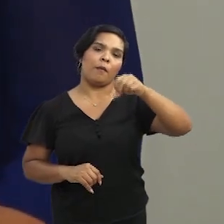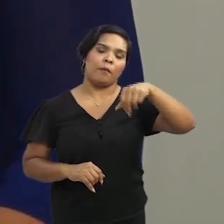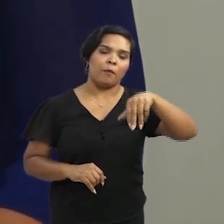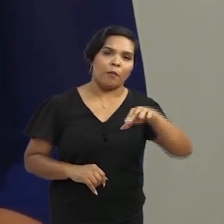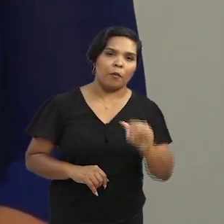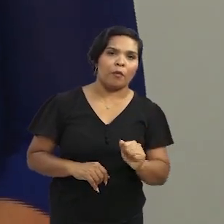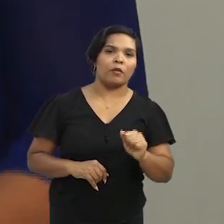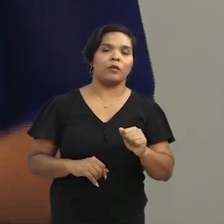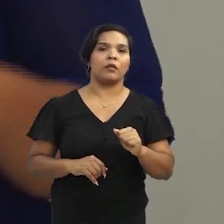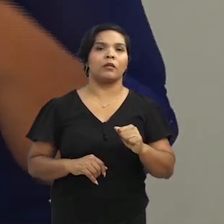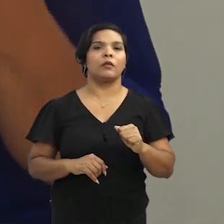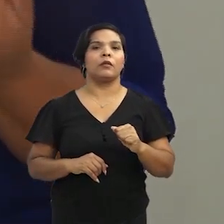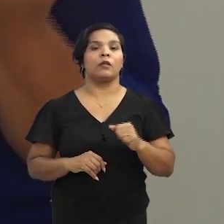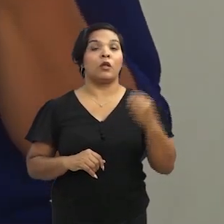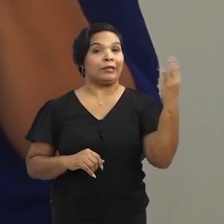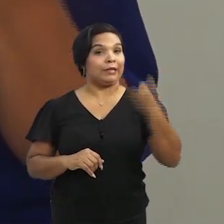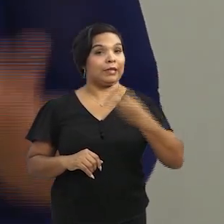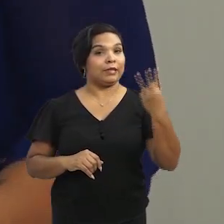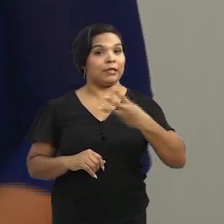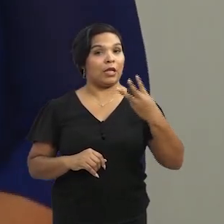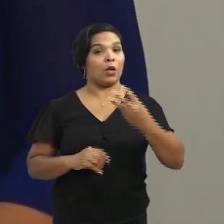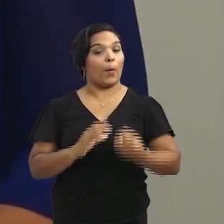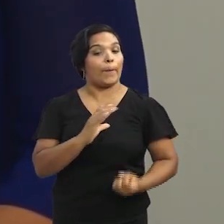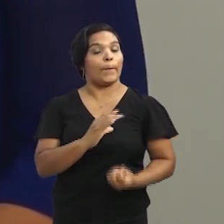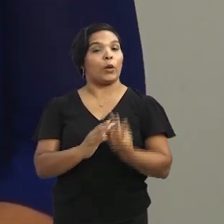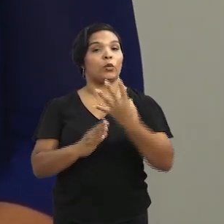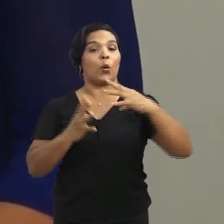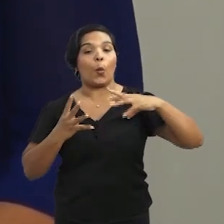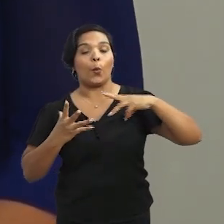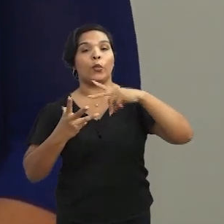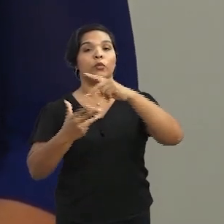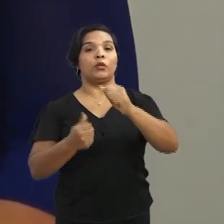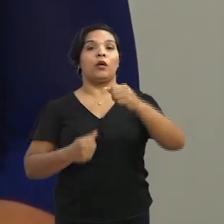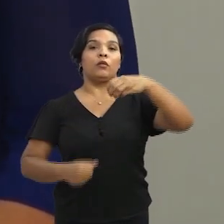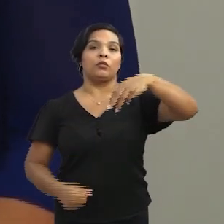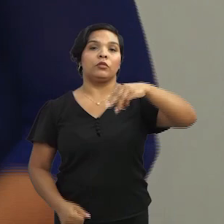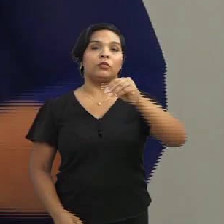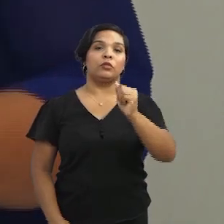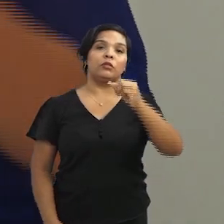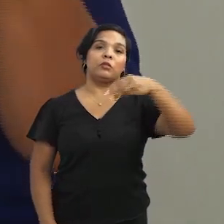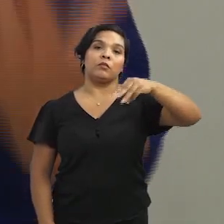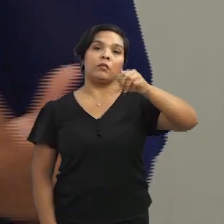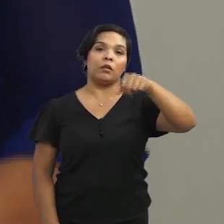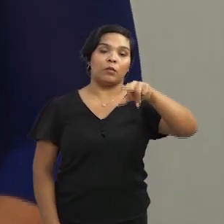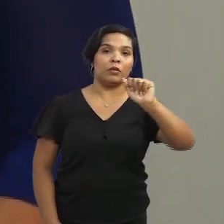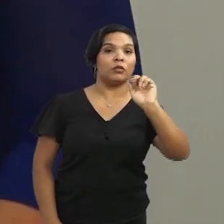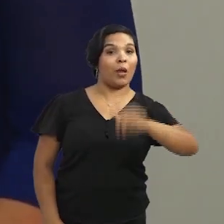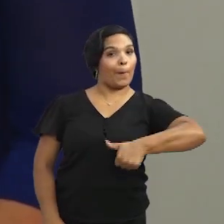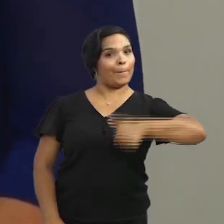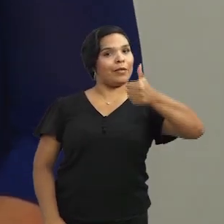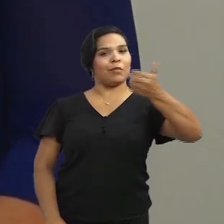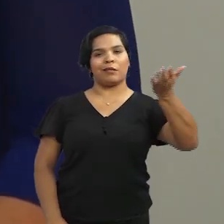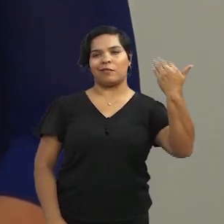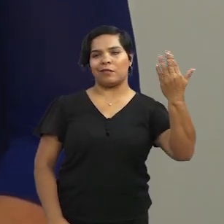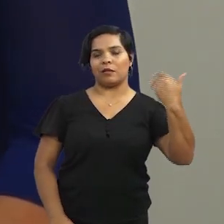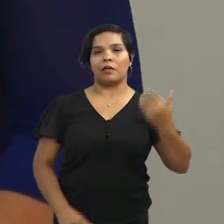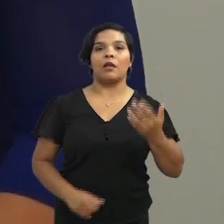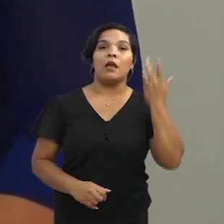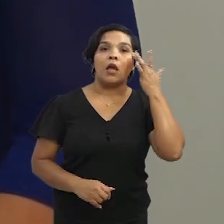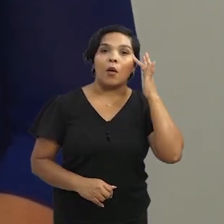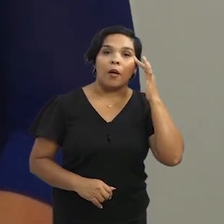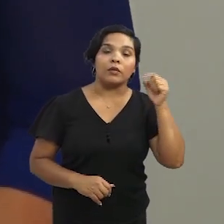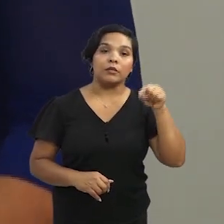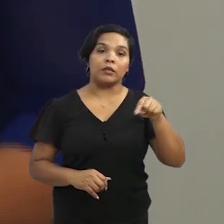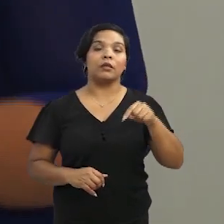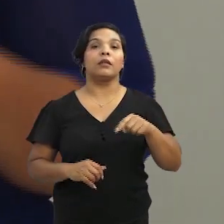importância socioeconômica. Nós somos o terceiro produtor mundial de mamona, nós já fomos o primeiro produtor. Eu acho que a gente, a